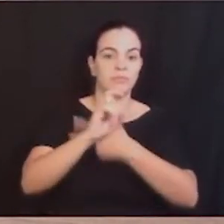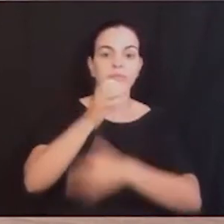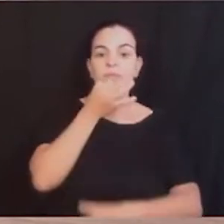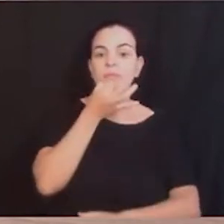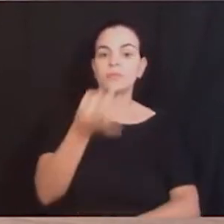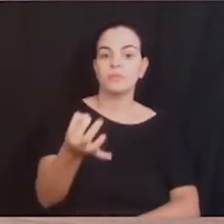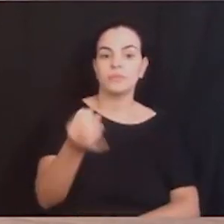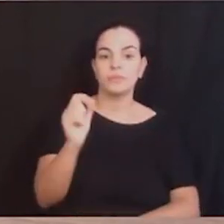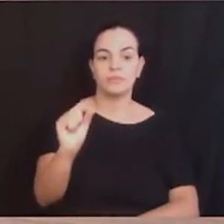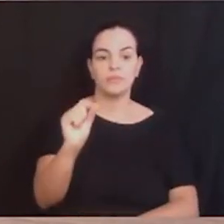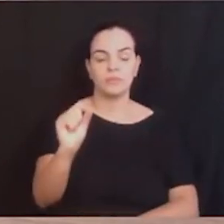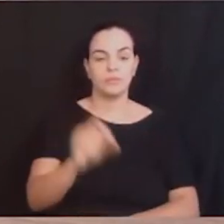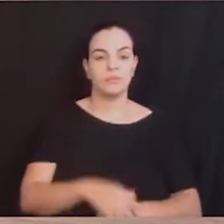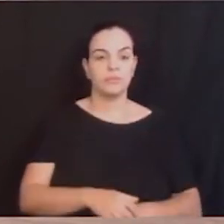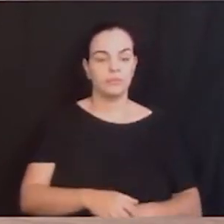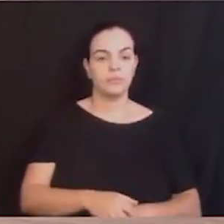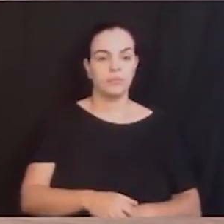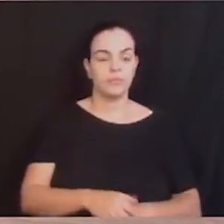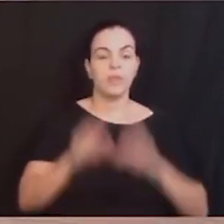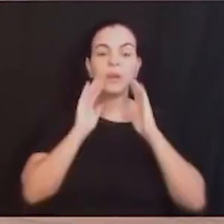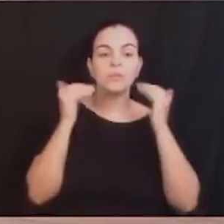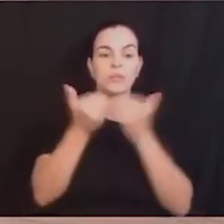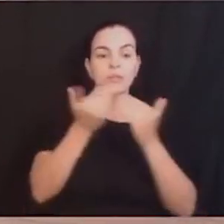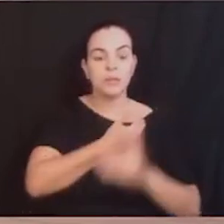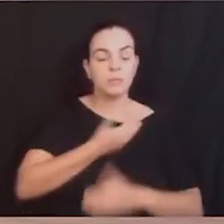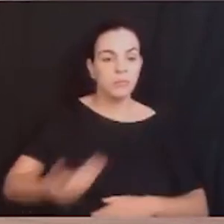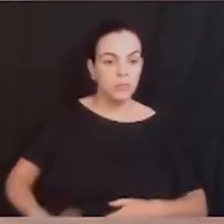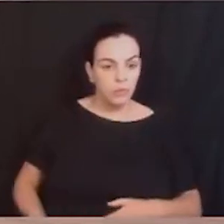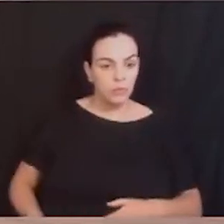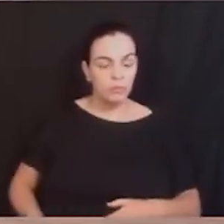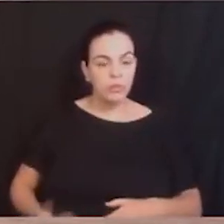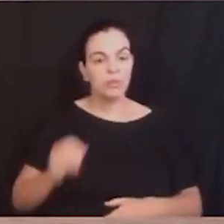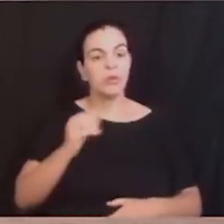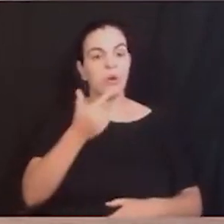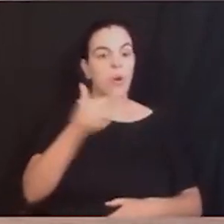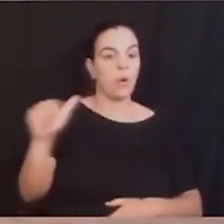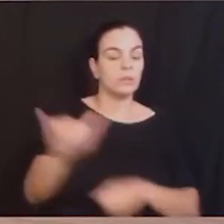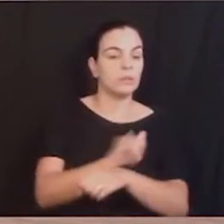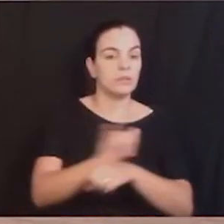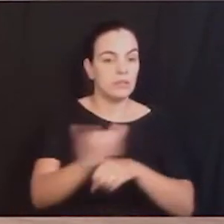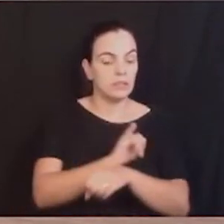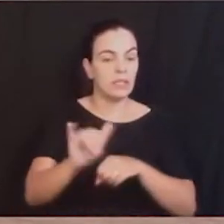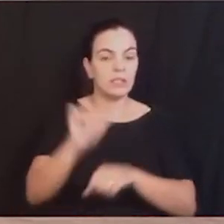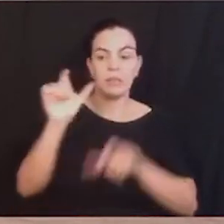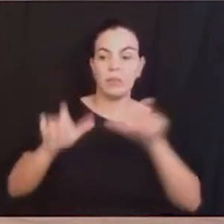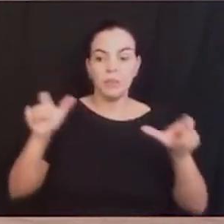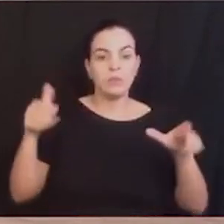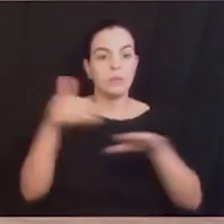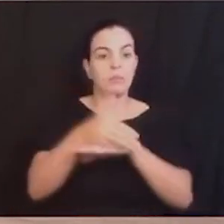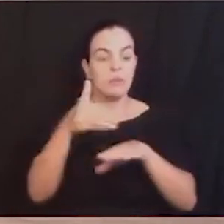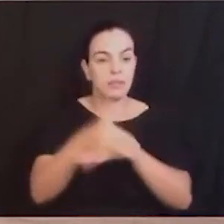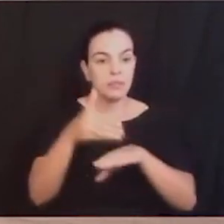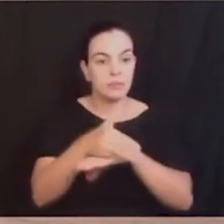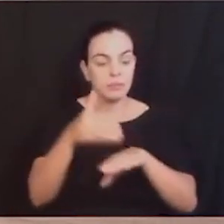antecipação da realização de audiências públicas e uso de outros instrumentos de participação popular e democrática para o diagnóstico e